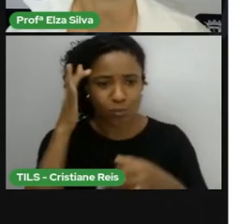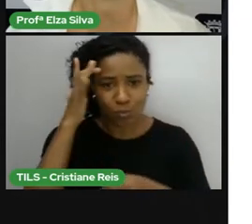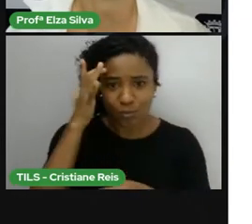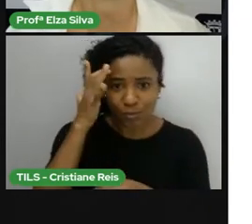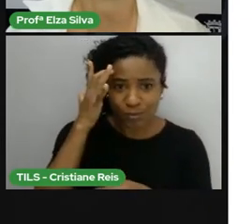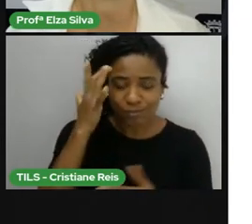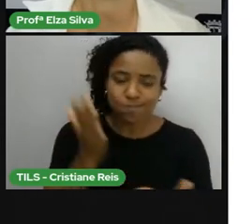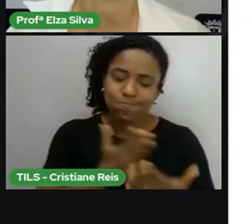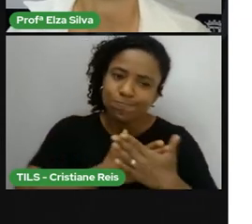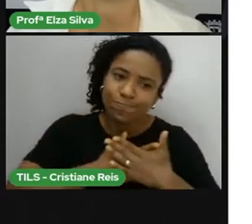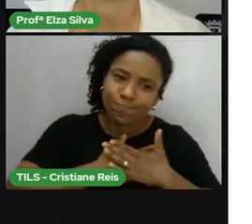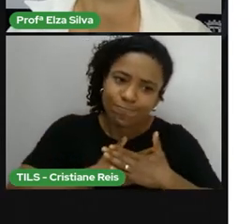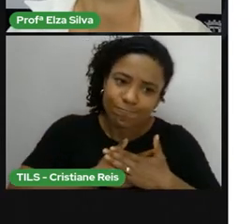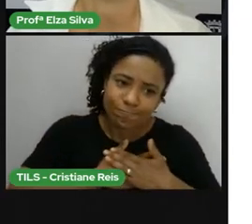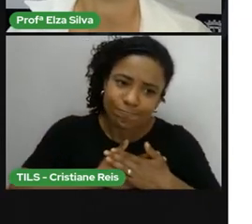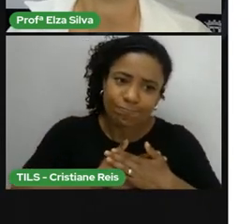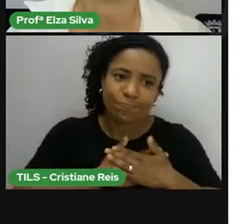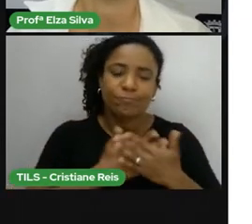compaixão,